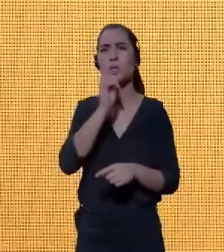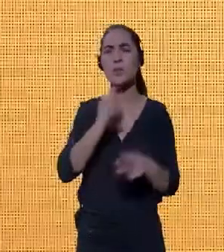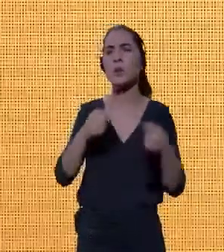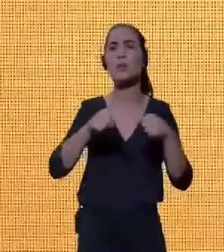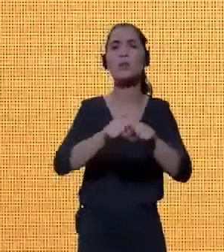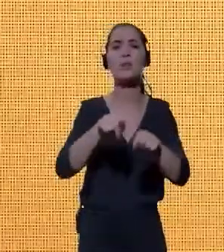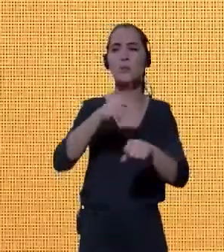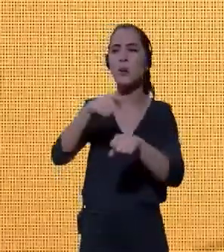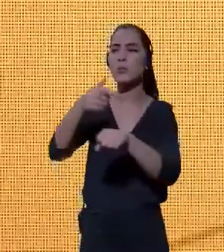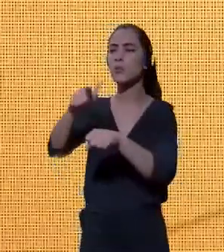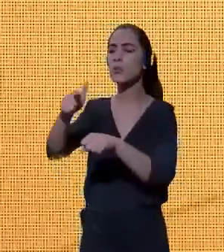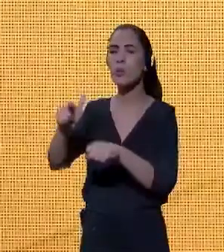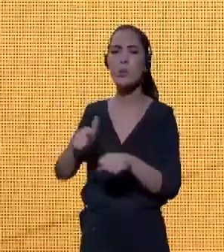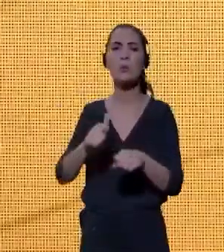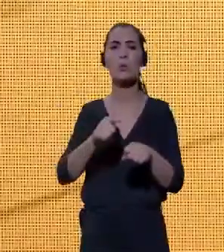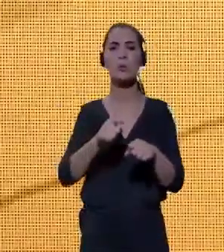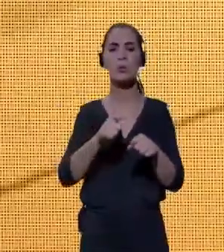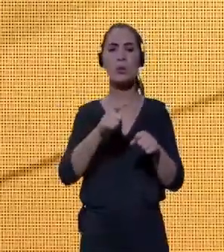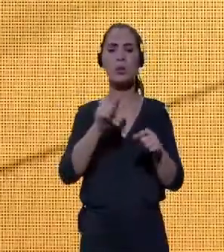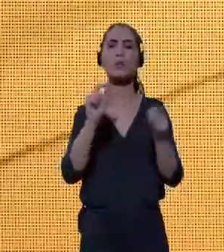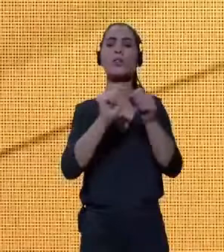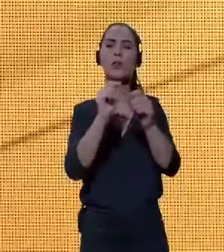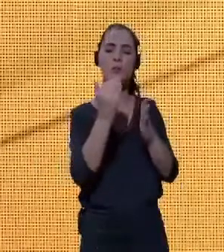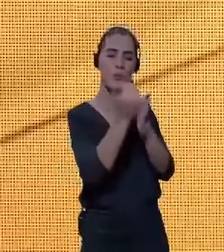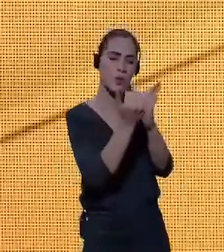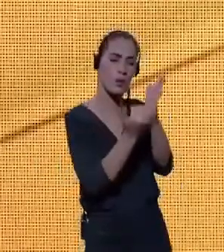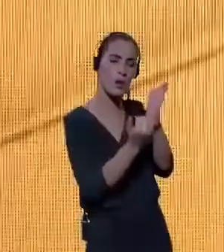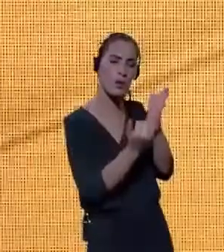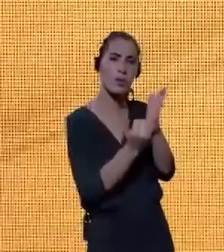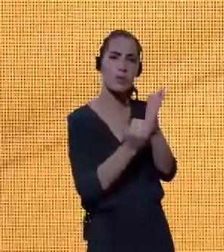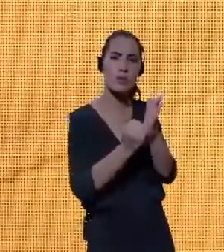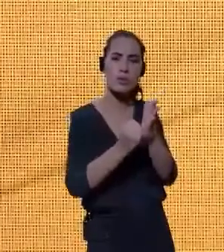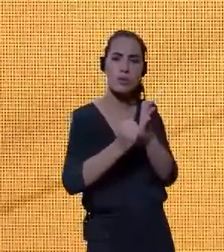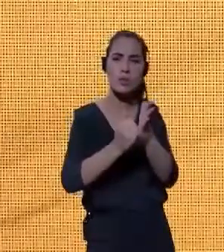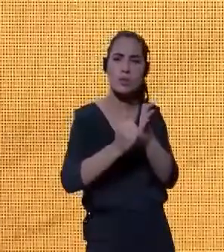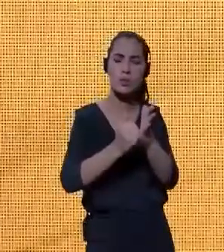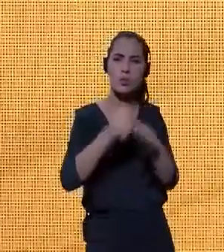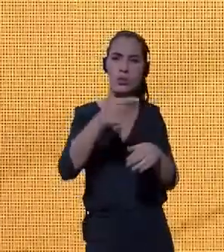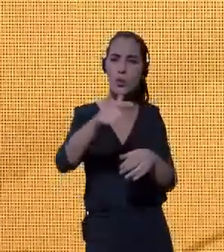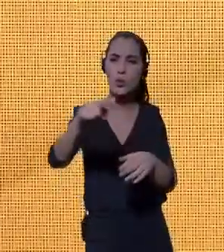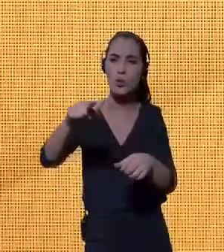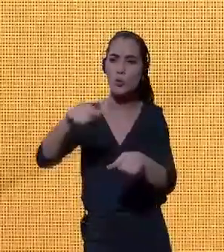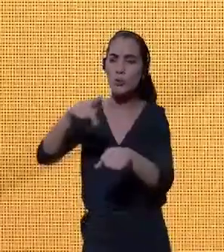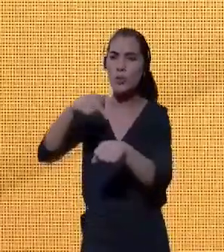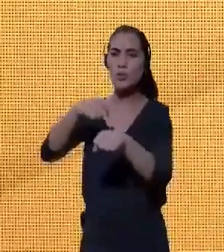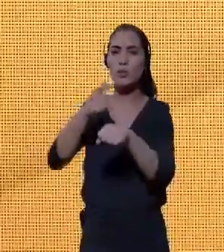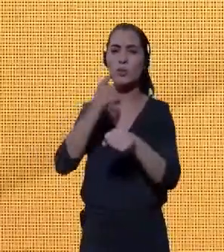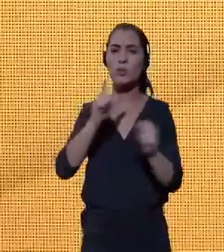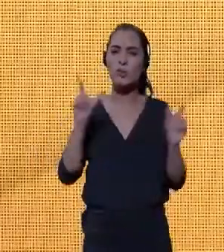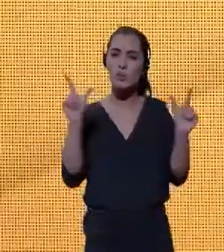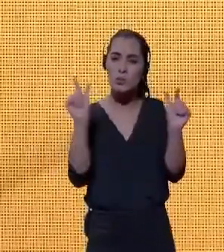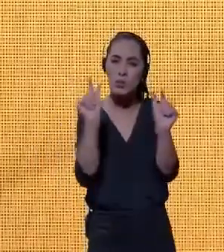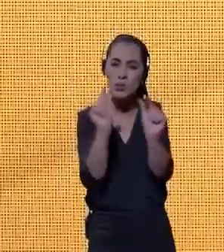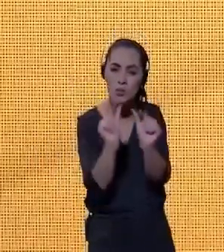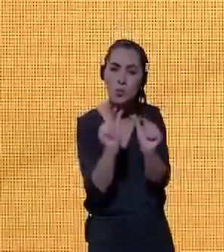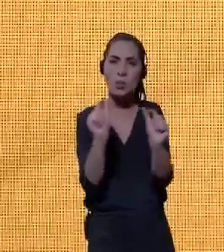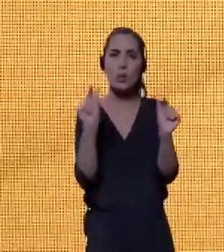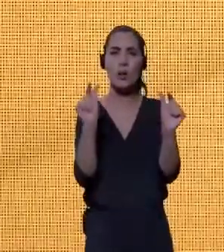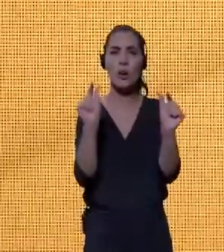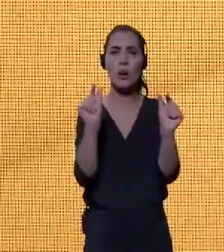programas emergenciais que puderam atenuar e mitigar os efeitos da COVID, e inclusive no